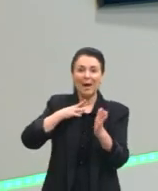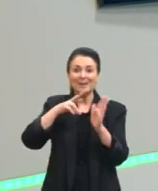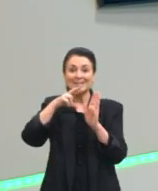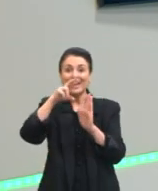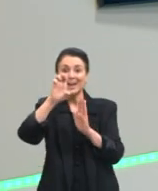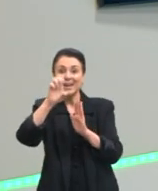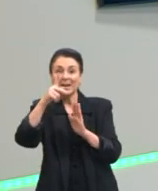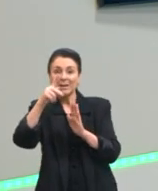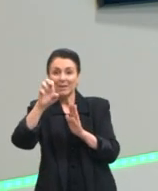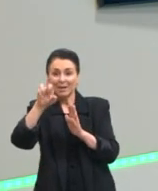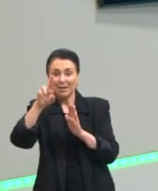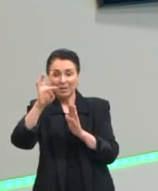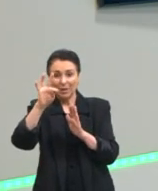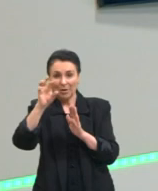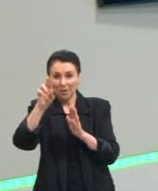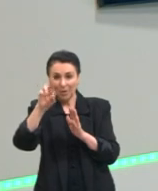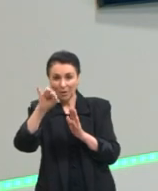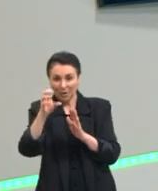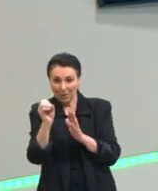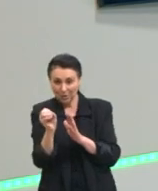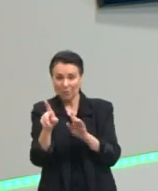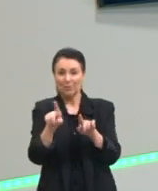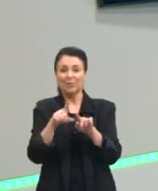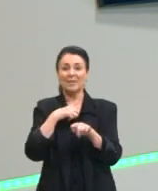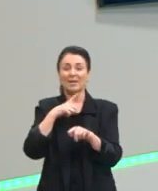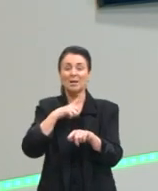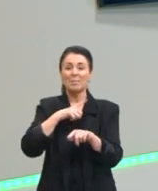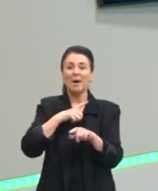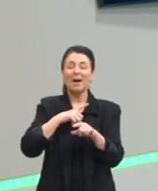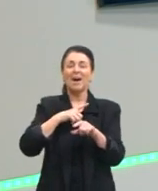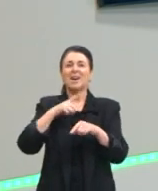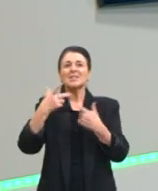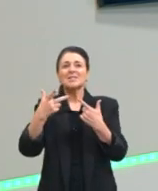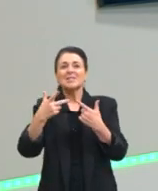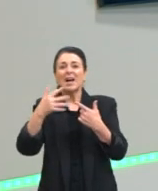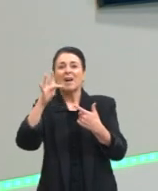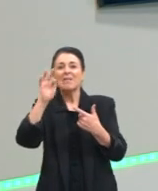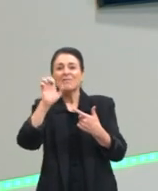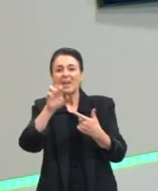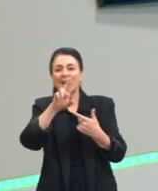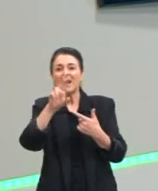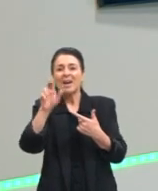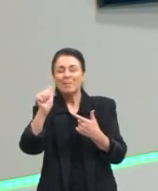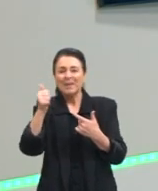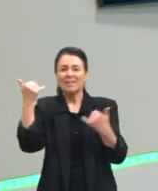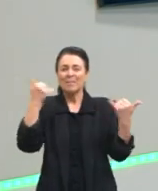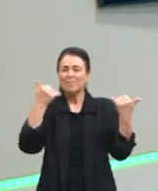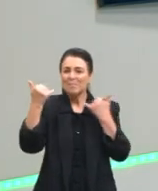ferramentas vocês tiverem, melhor vai ser o resultado de vocês no final.